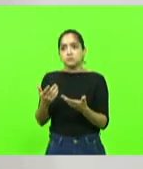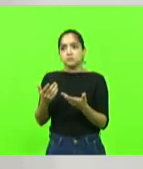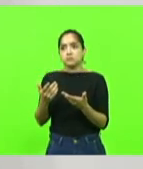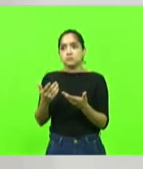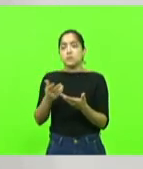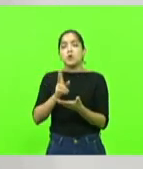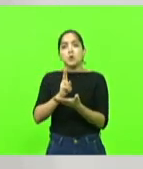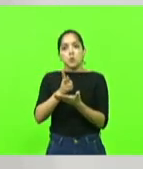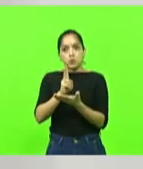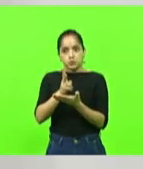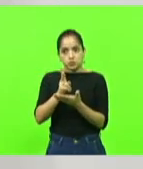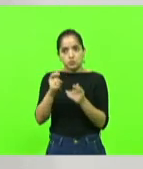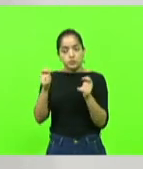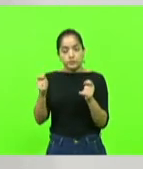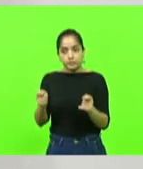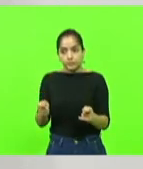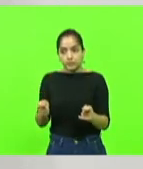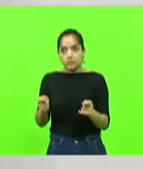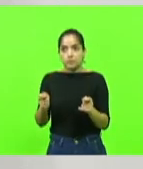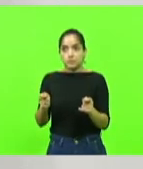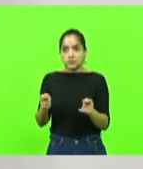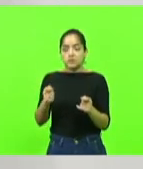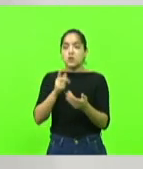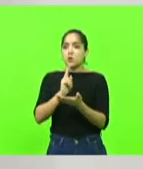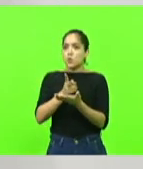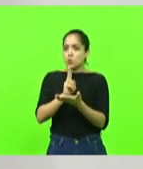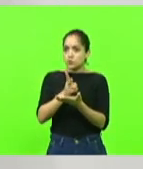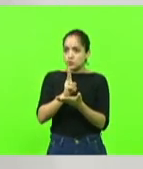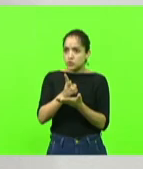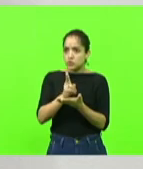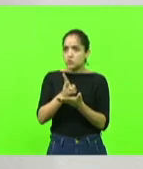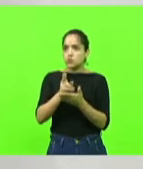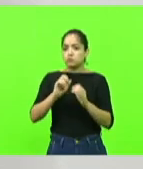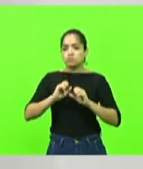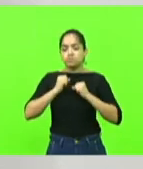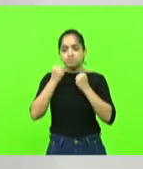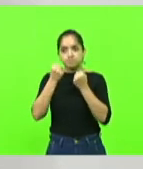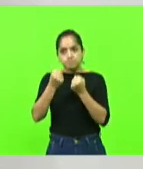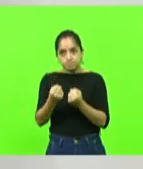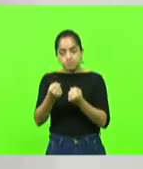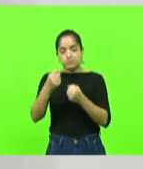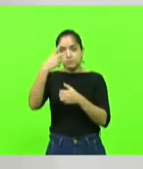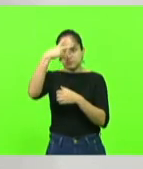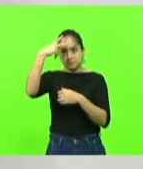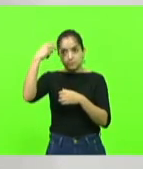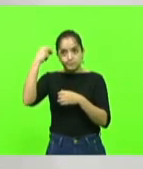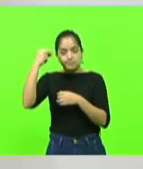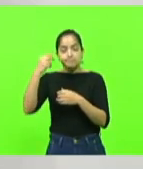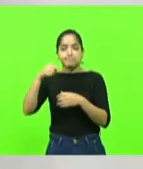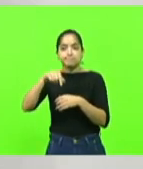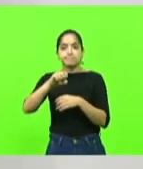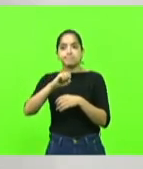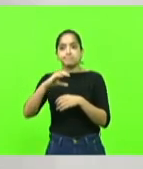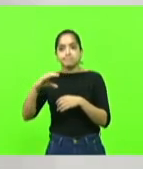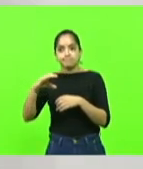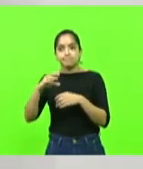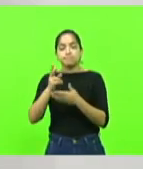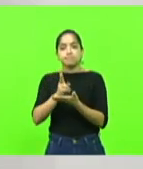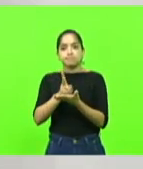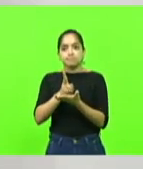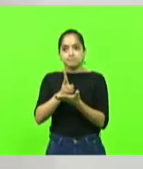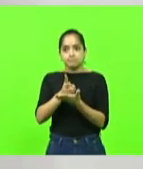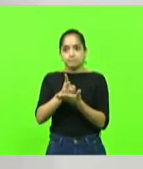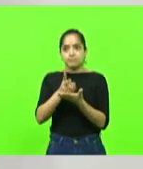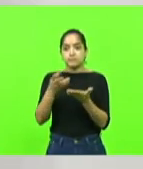Continuem resistentes, continuem resilientes, prefeitos de Santa Catarina, continuem. Esse